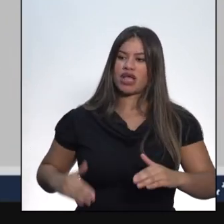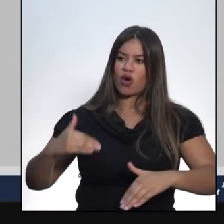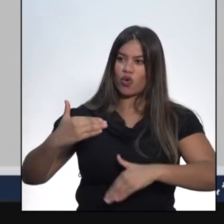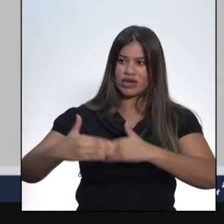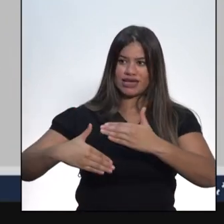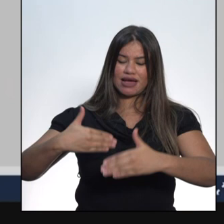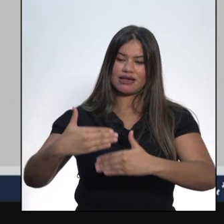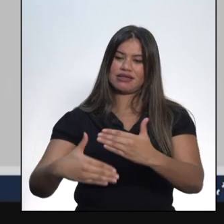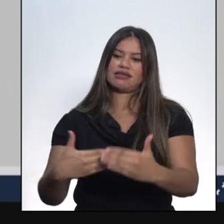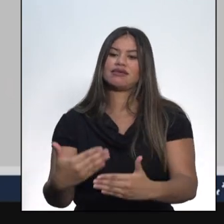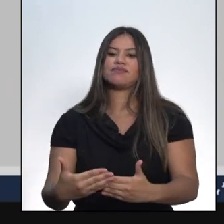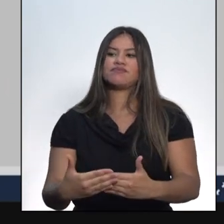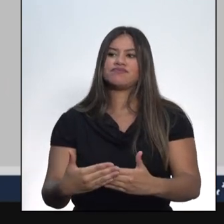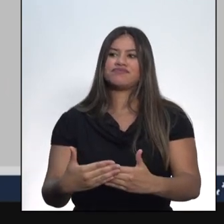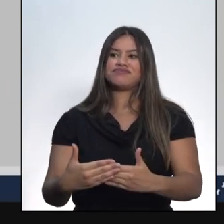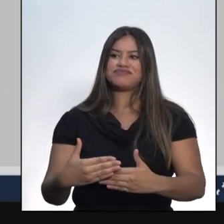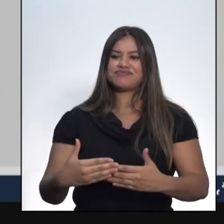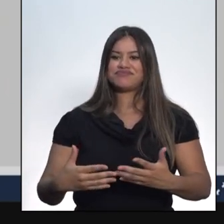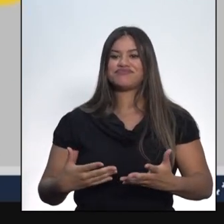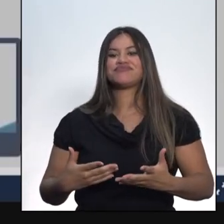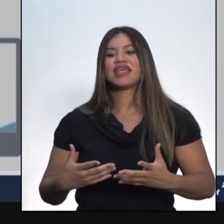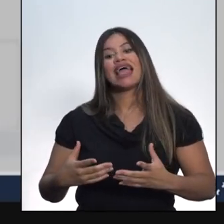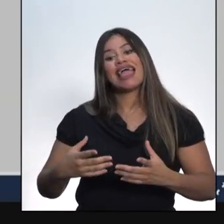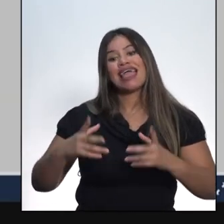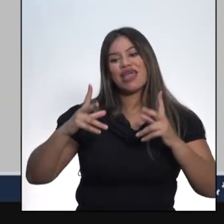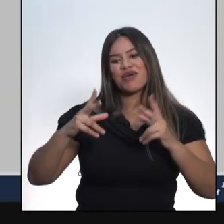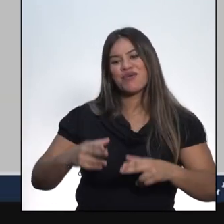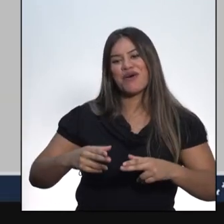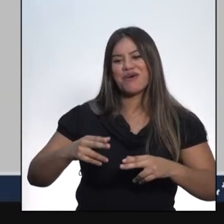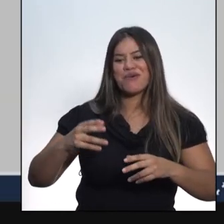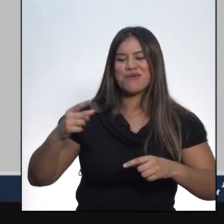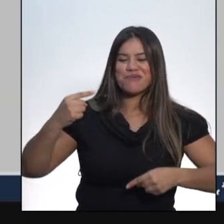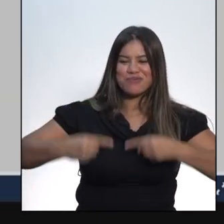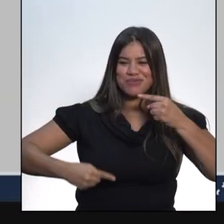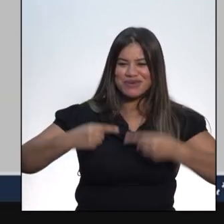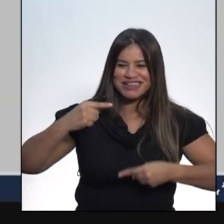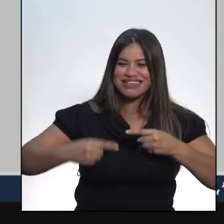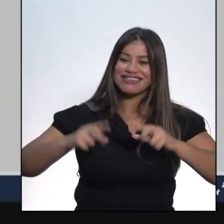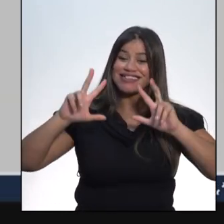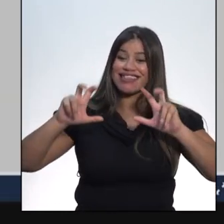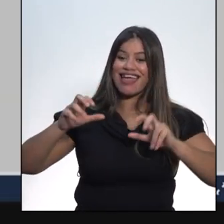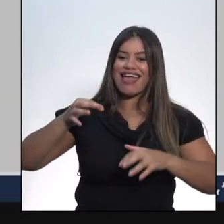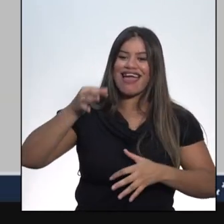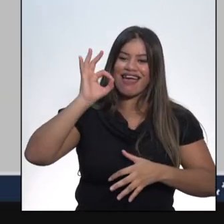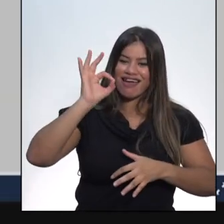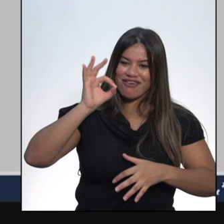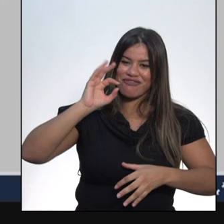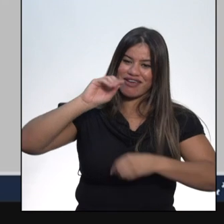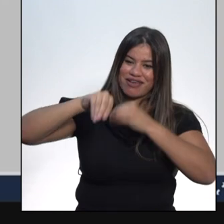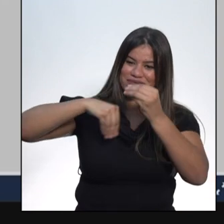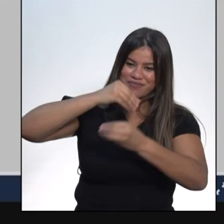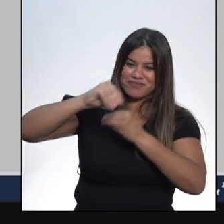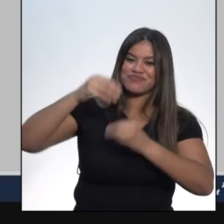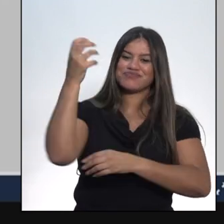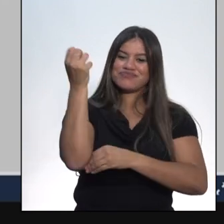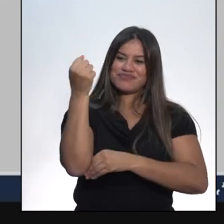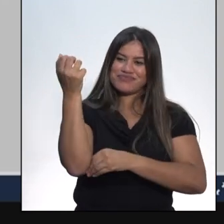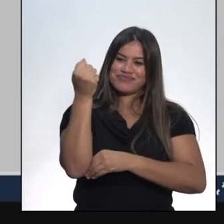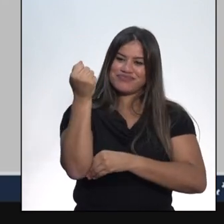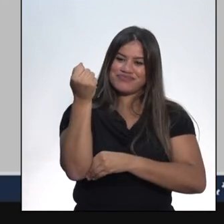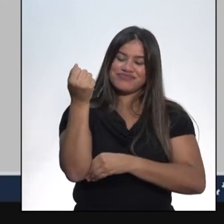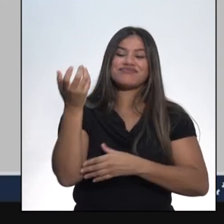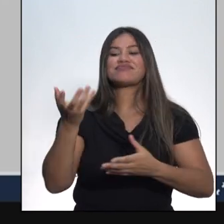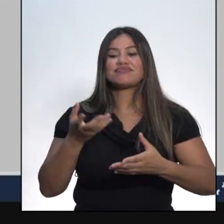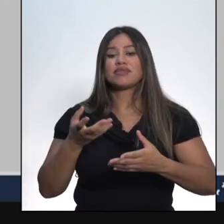conhecida como Política do Café com Leite. Abordaremos o coronelismo, o voto de cabresto e